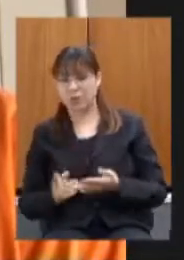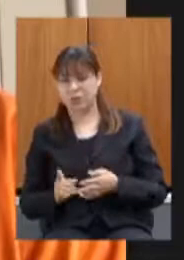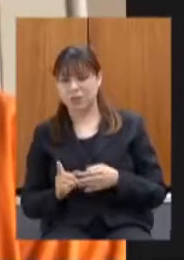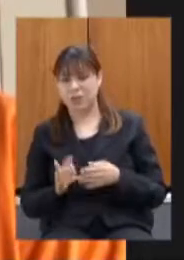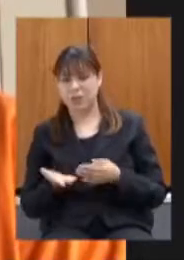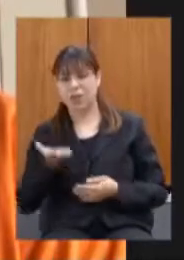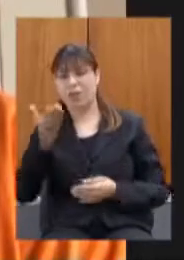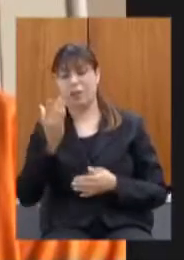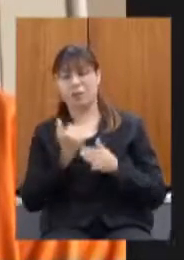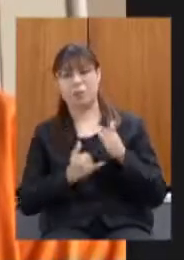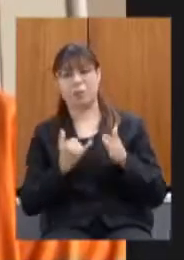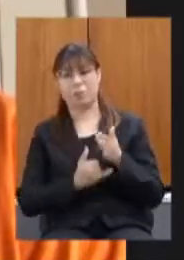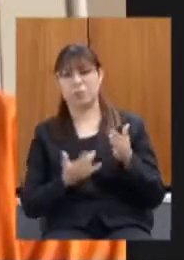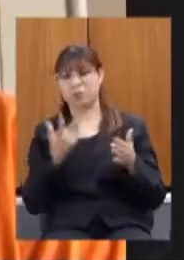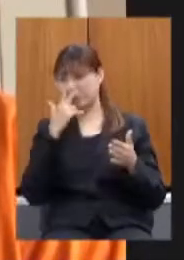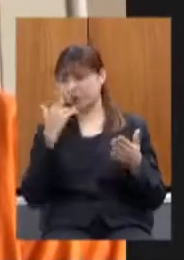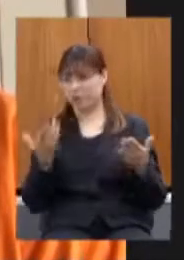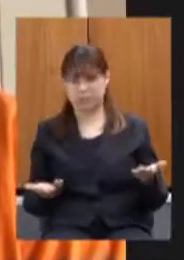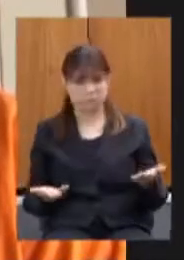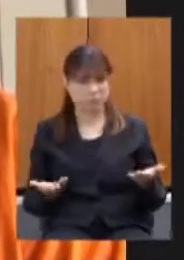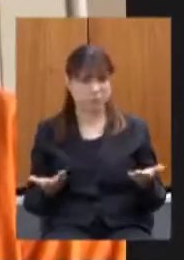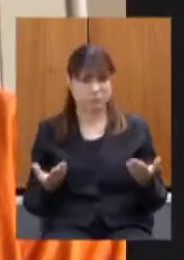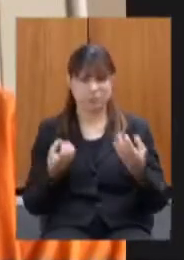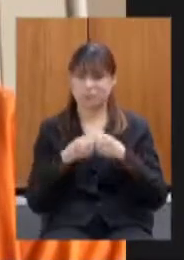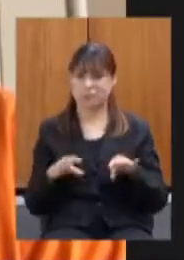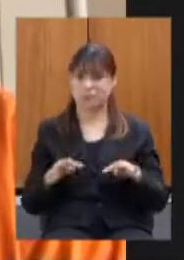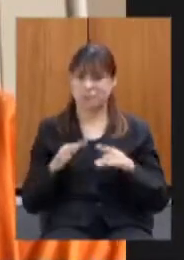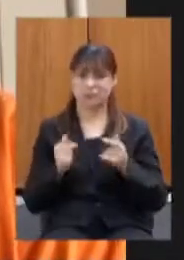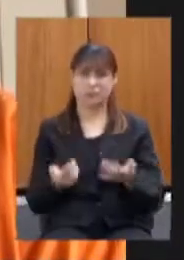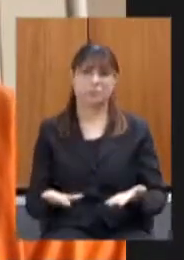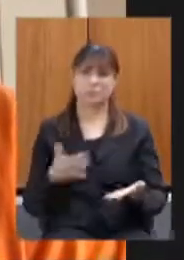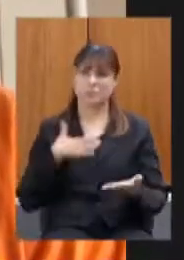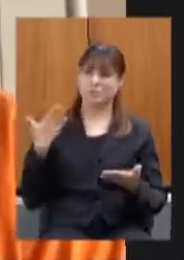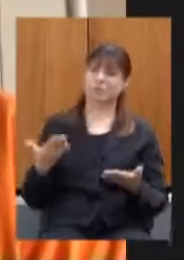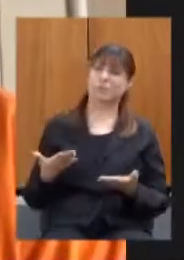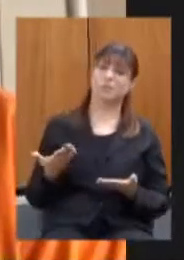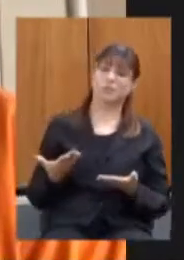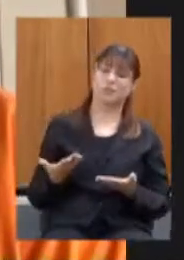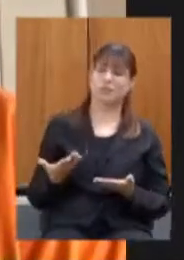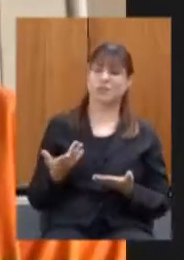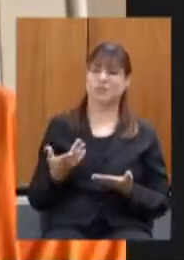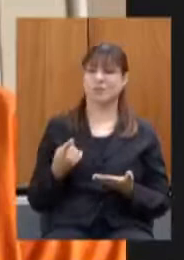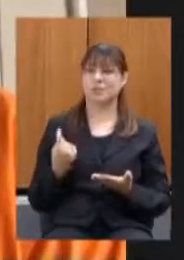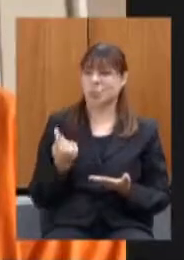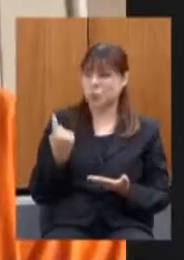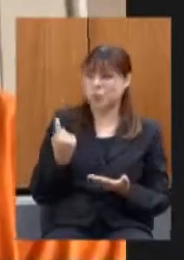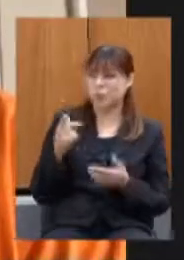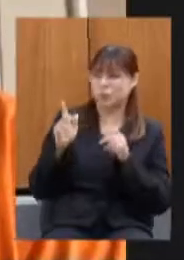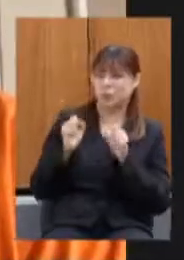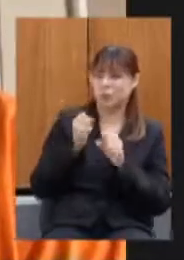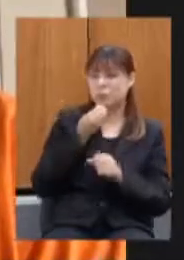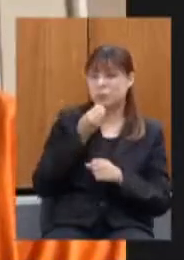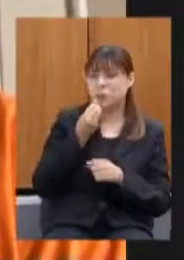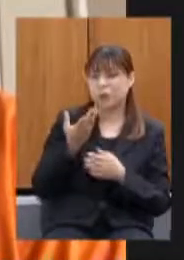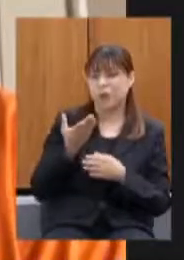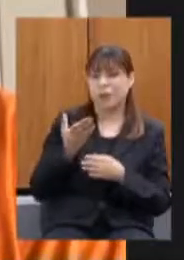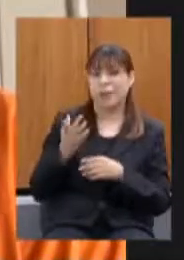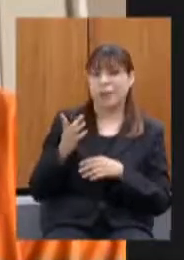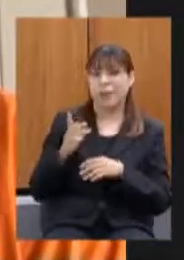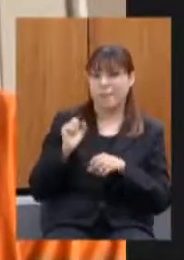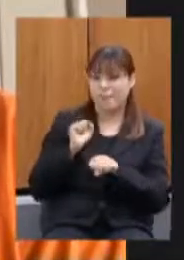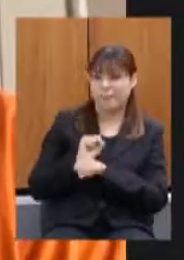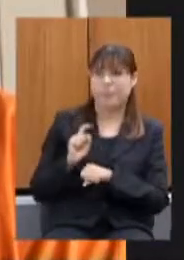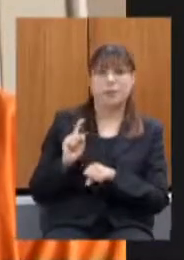forte em toda a população a gente demonstra que o último que estaria ali sendo capaz de estar resistindo ao aumento de impostos se